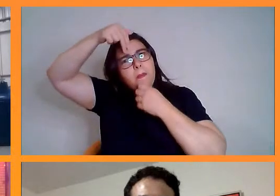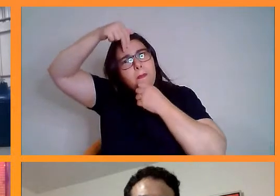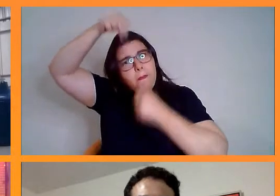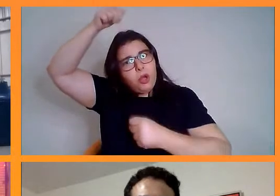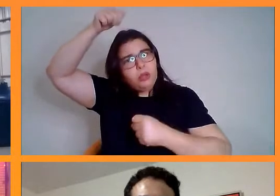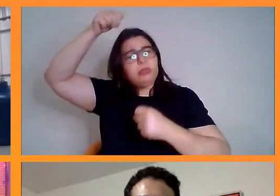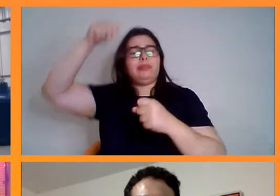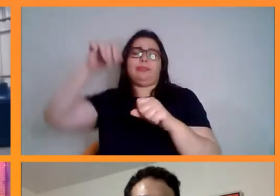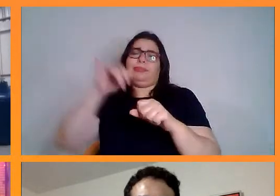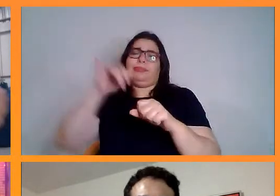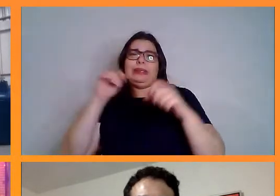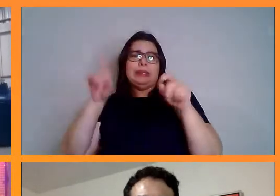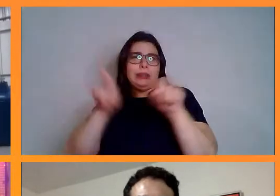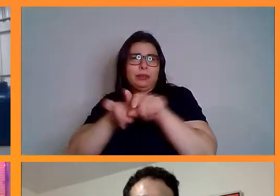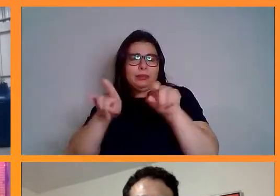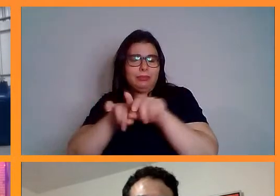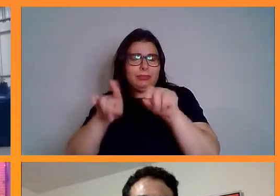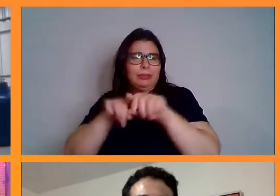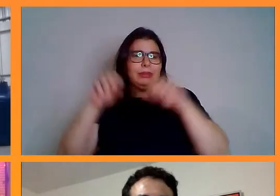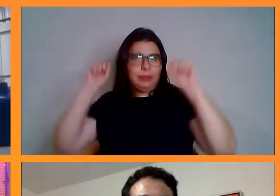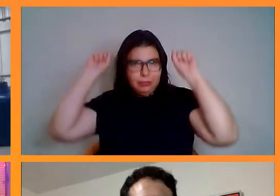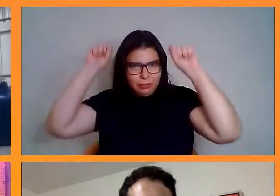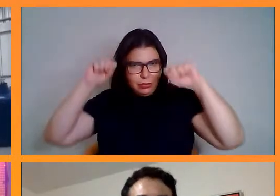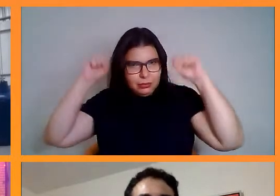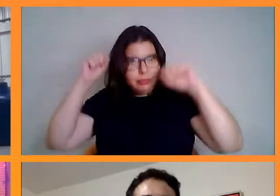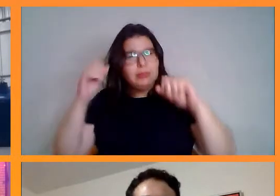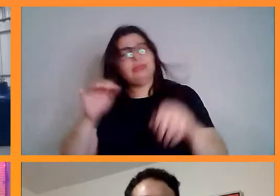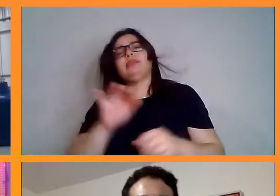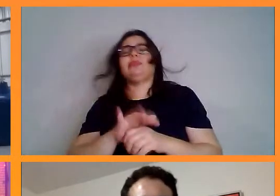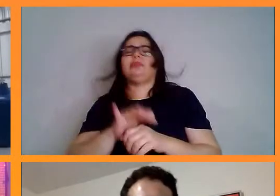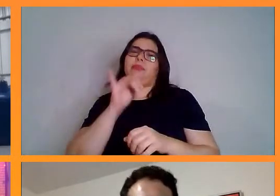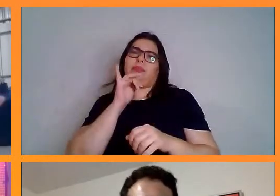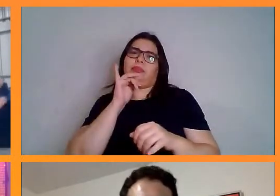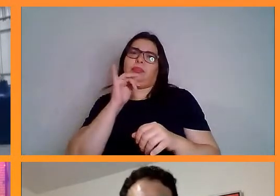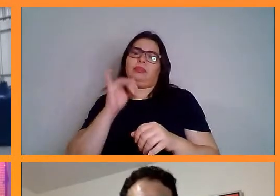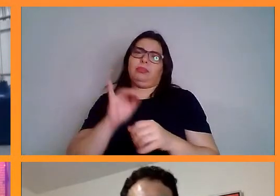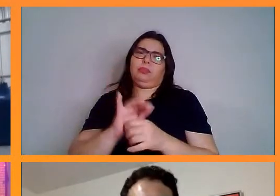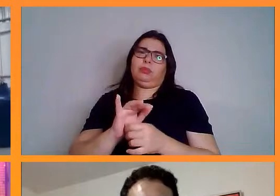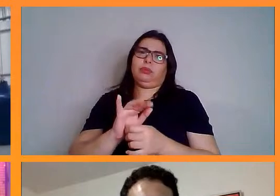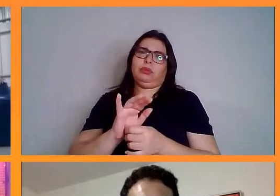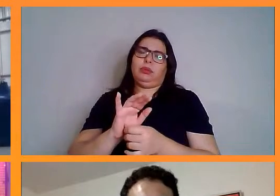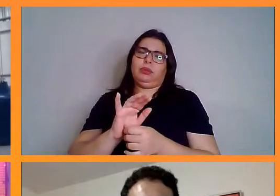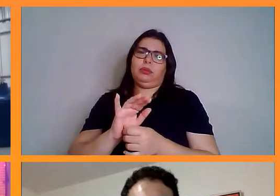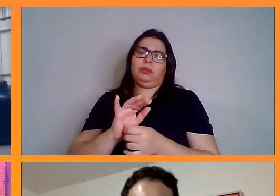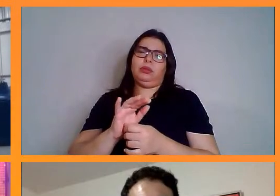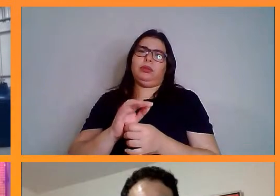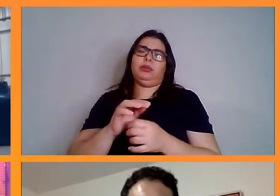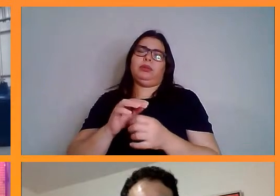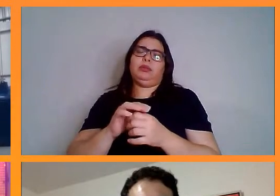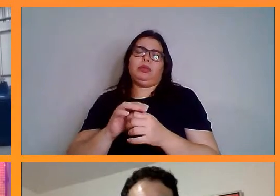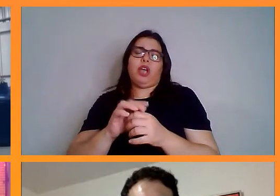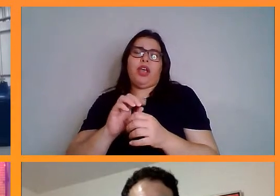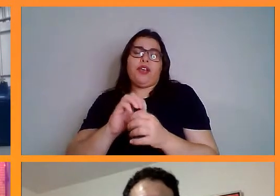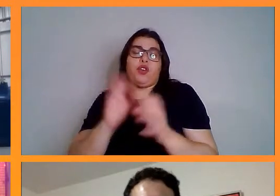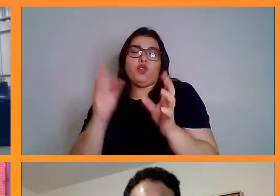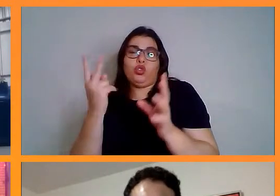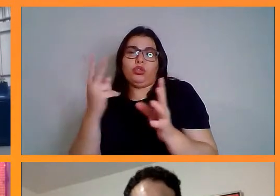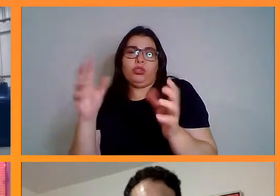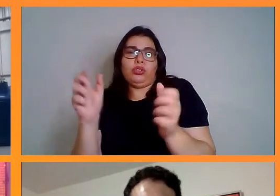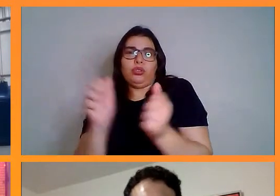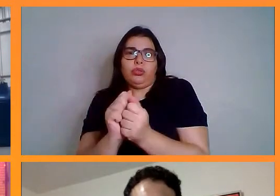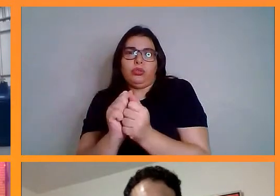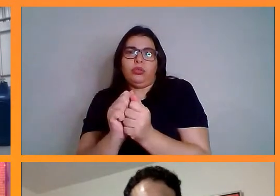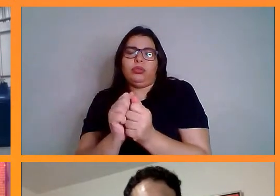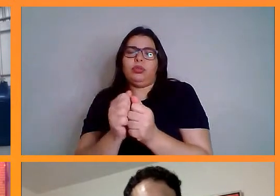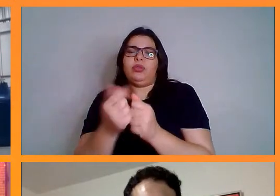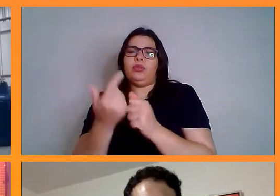que tem a junção de tipos celulares diferentes, de origem diferente e forma um novo indivíduo, tá. Existe sim.